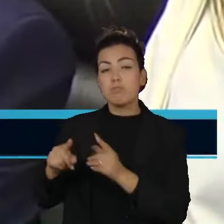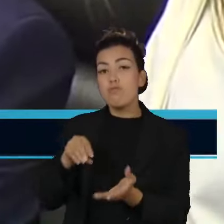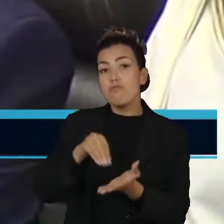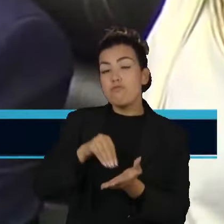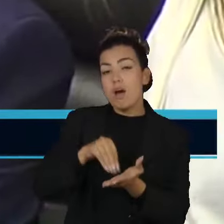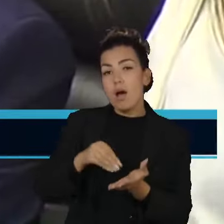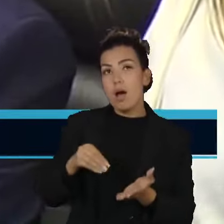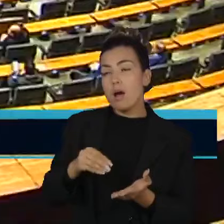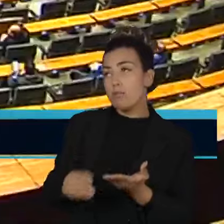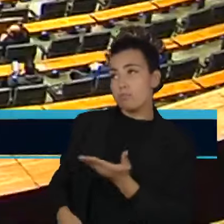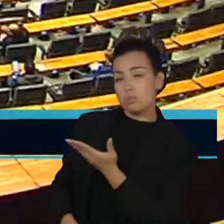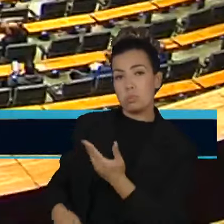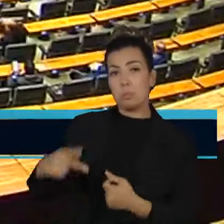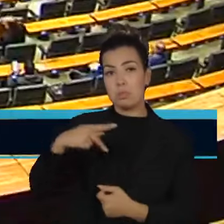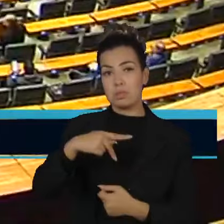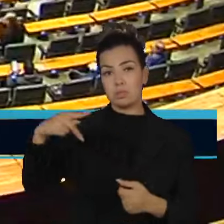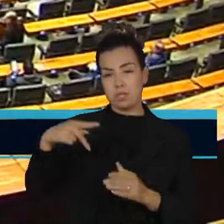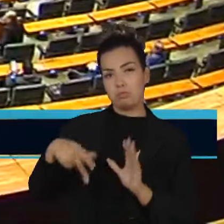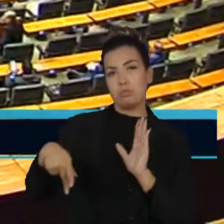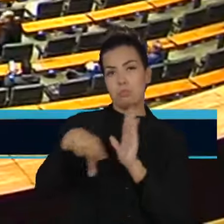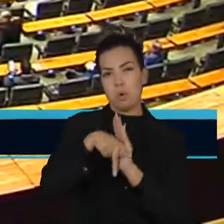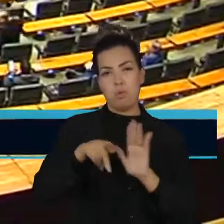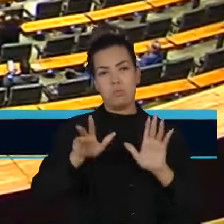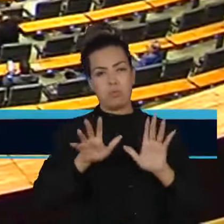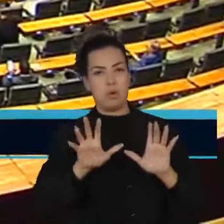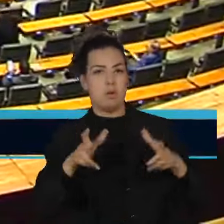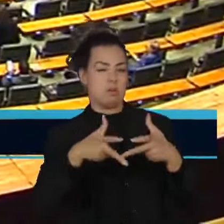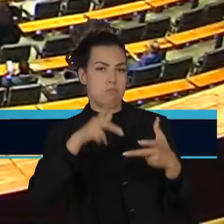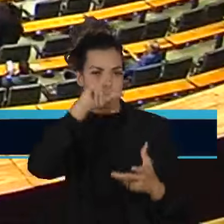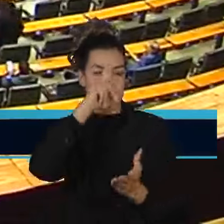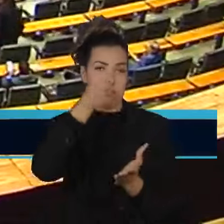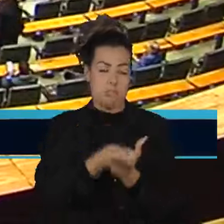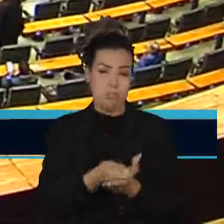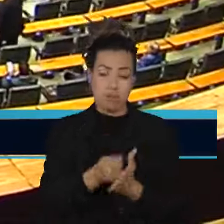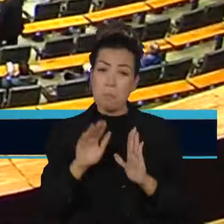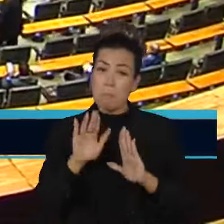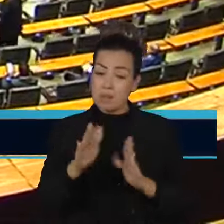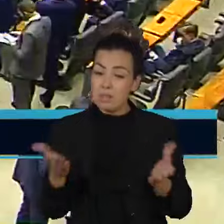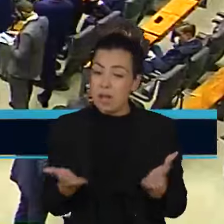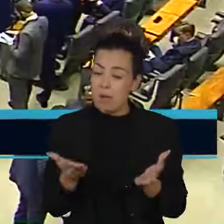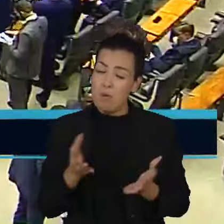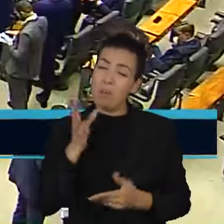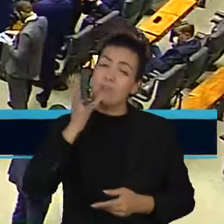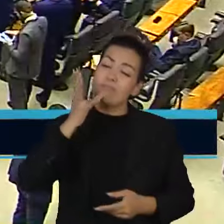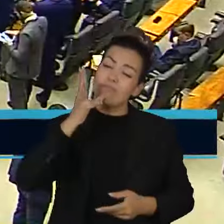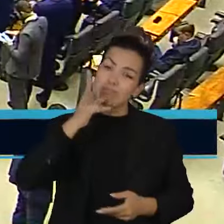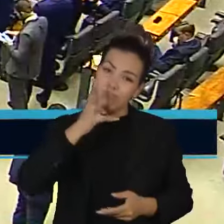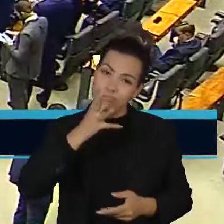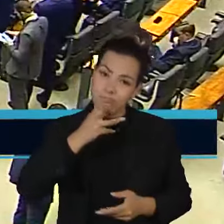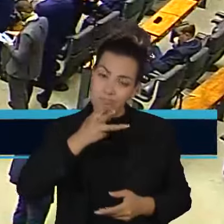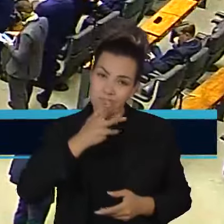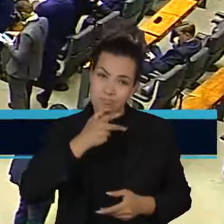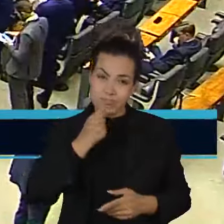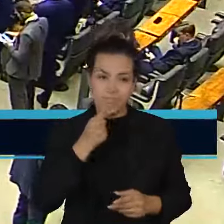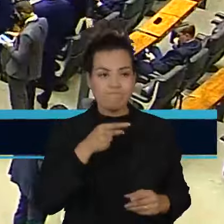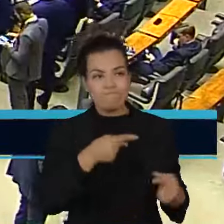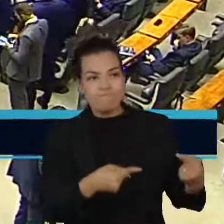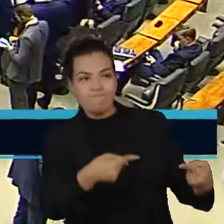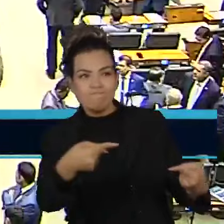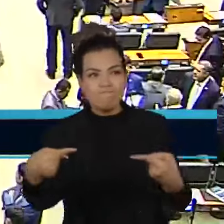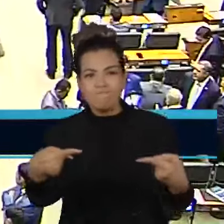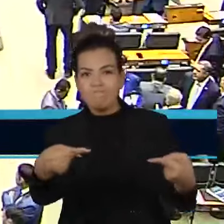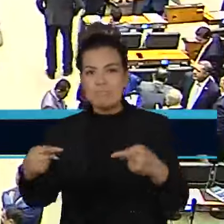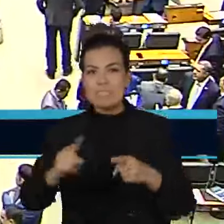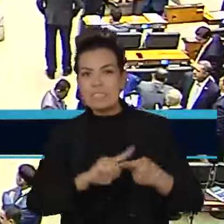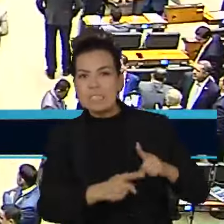Casa, Arthur Lira. Na prática, isso deixa a tramitação mais demorada, o que inviabiliza a votação ainda este